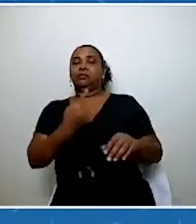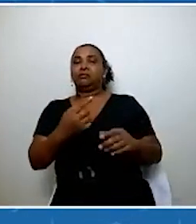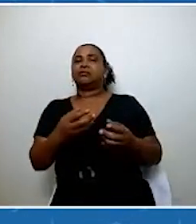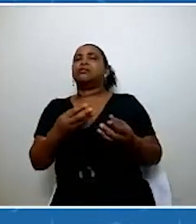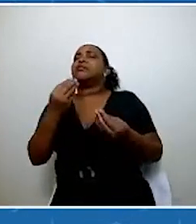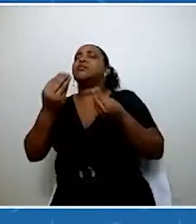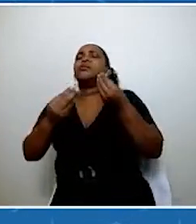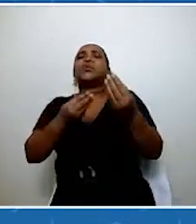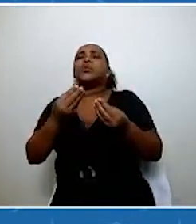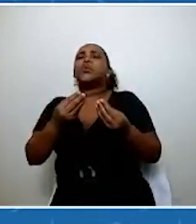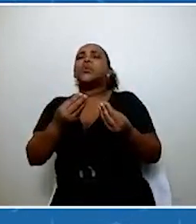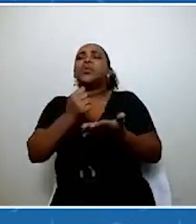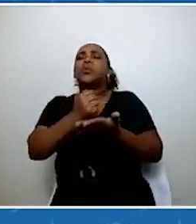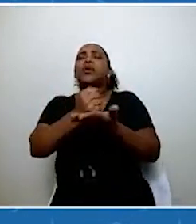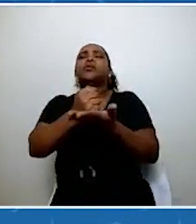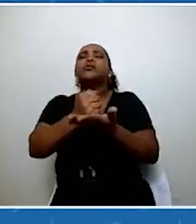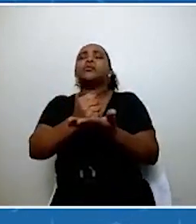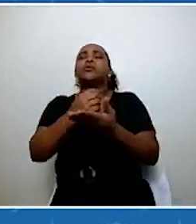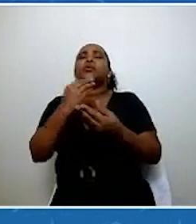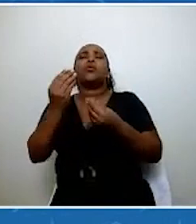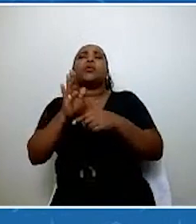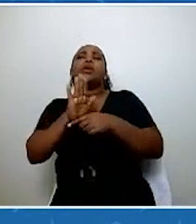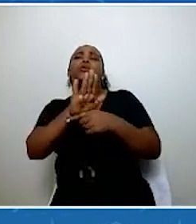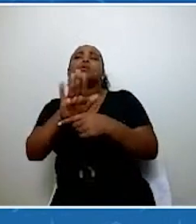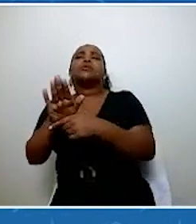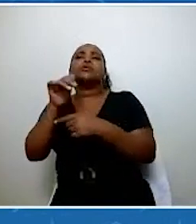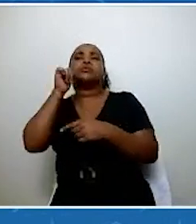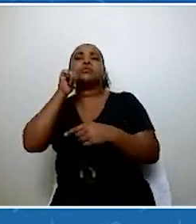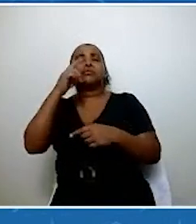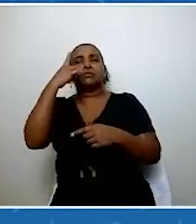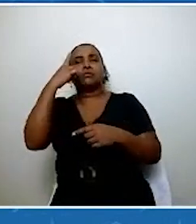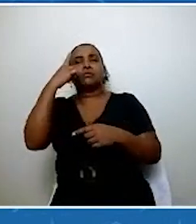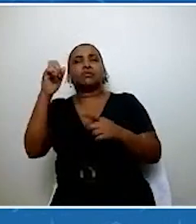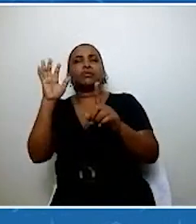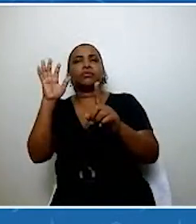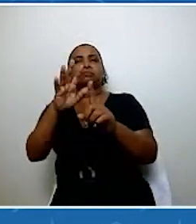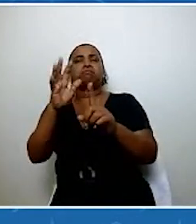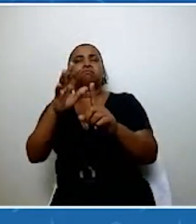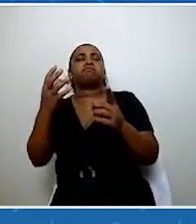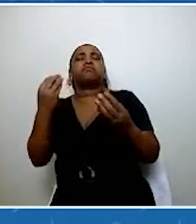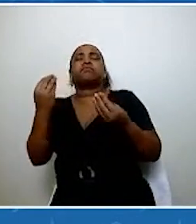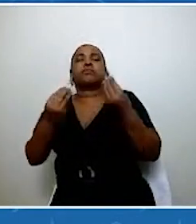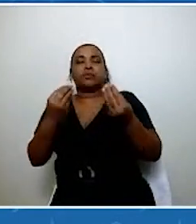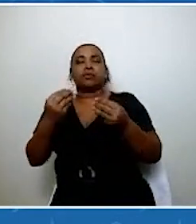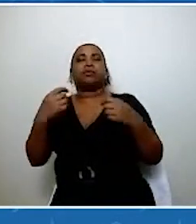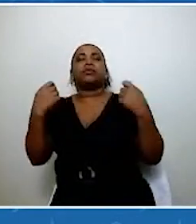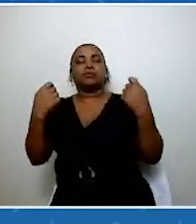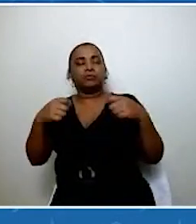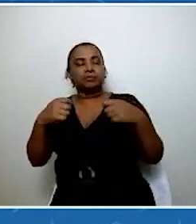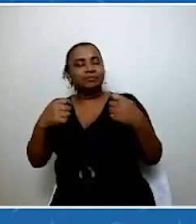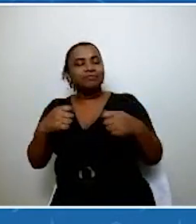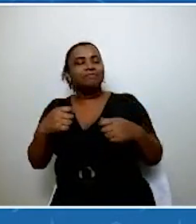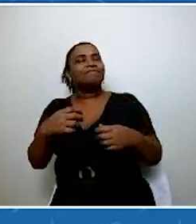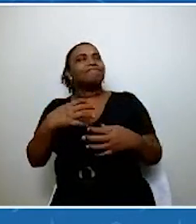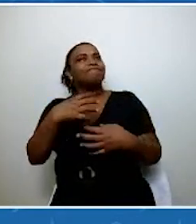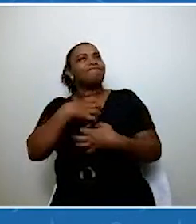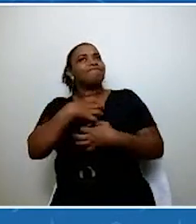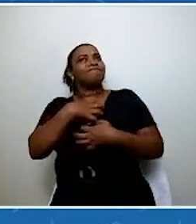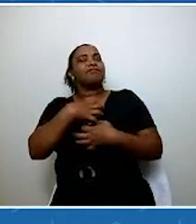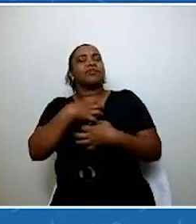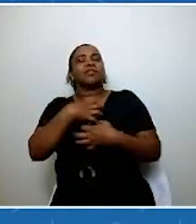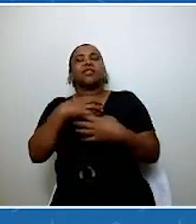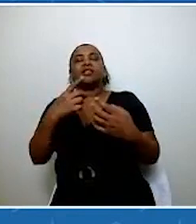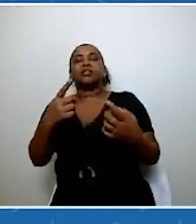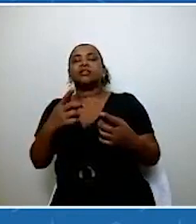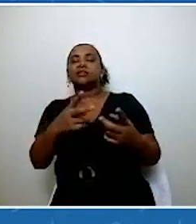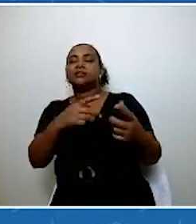apoio e essa ajuda. E eu espero muito, assim, sinceramente, que a gente possa também olhar para essas iniciativas e criar